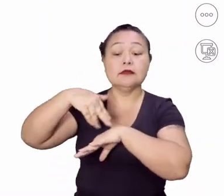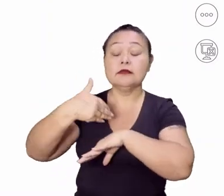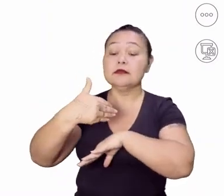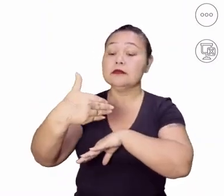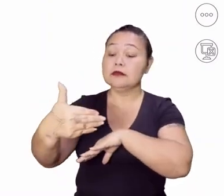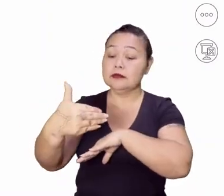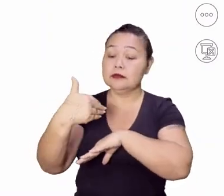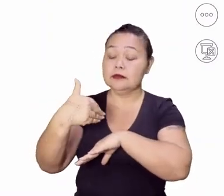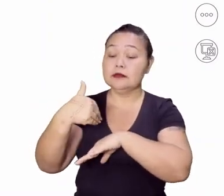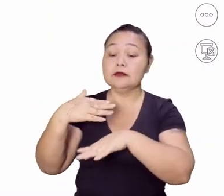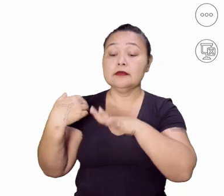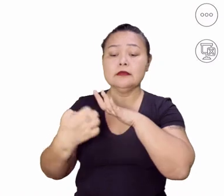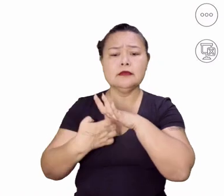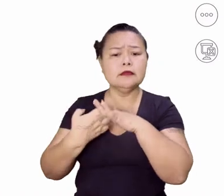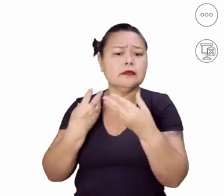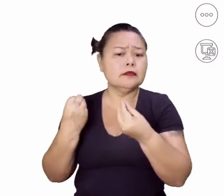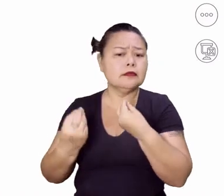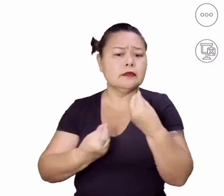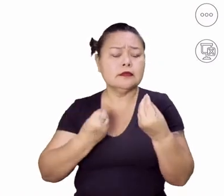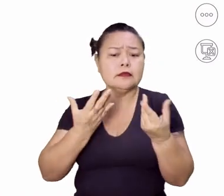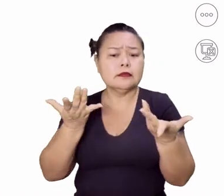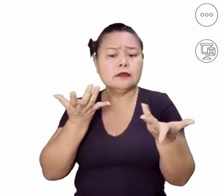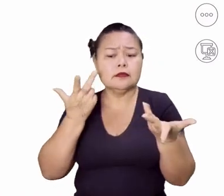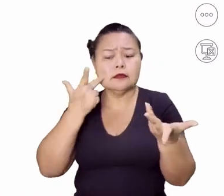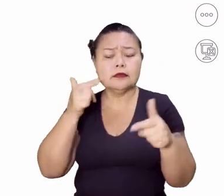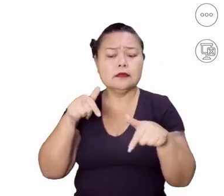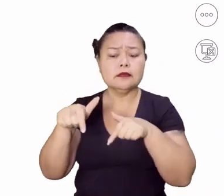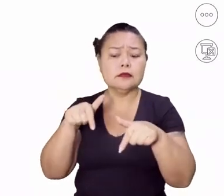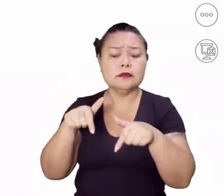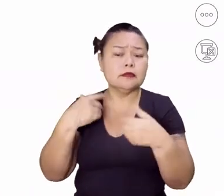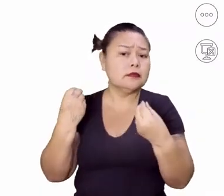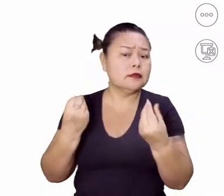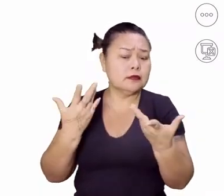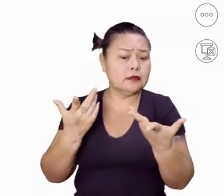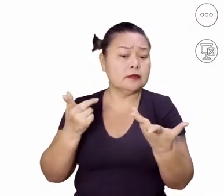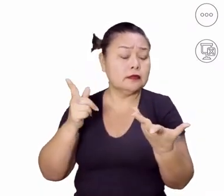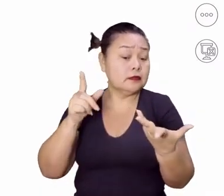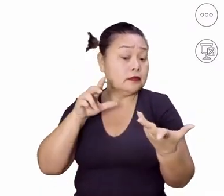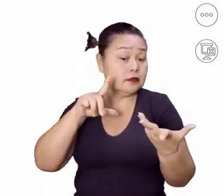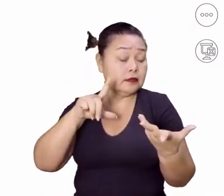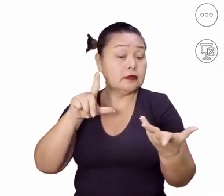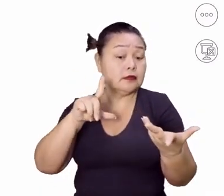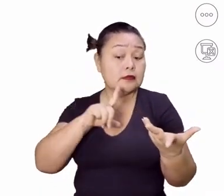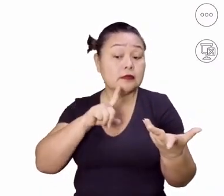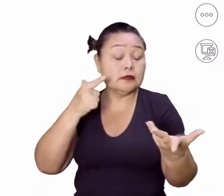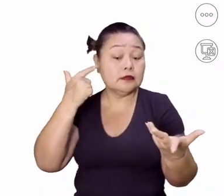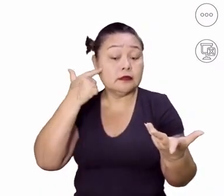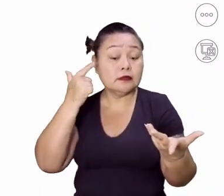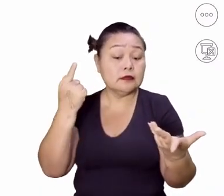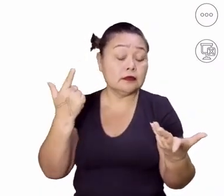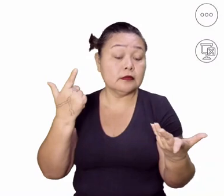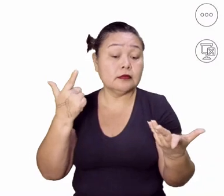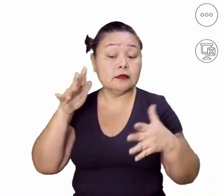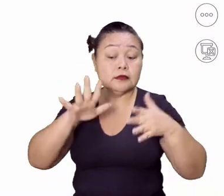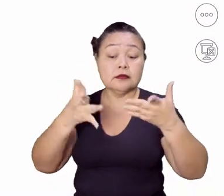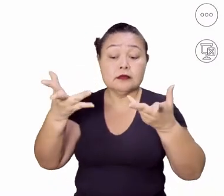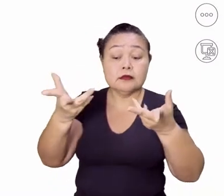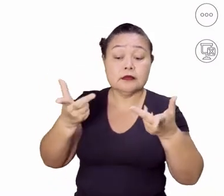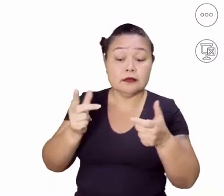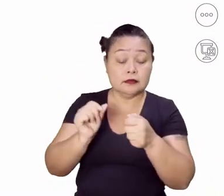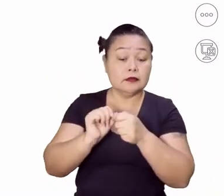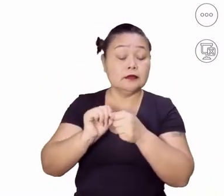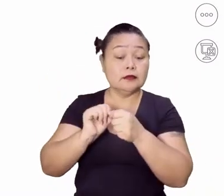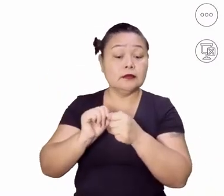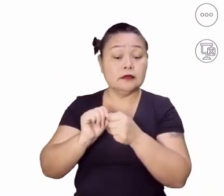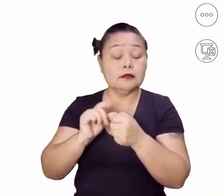uma empresa, como é que você vai querer ter um emprego? Então, você tem que estar ligado que as habilidades,